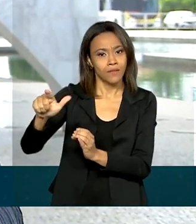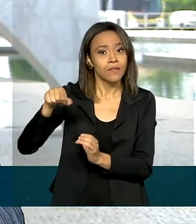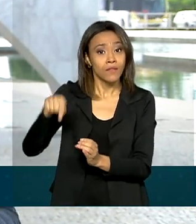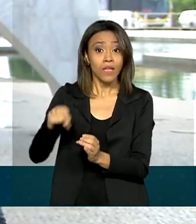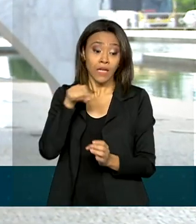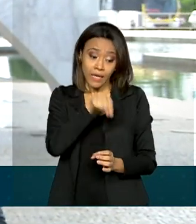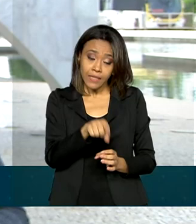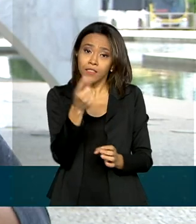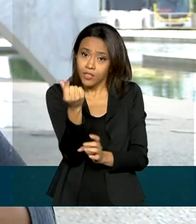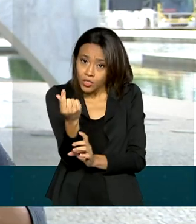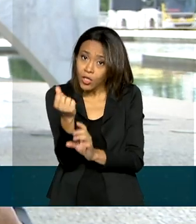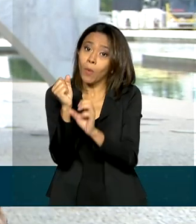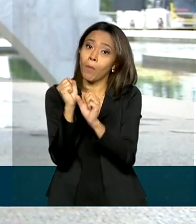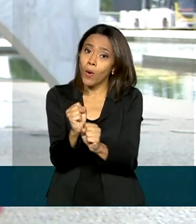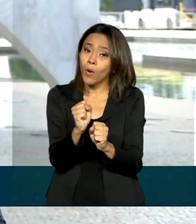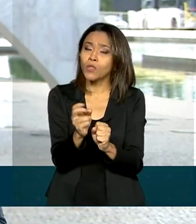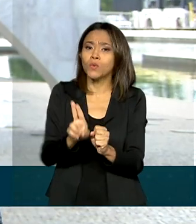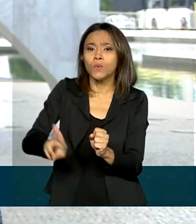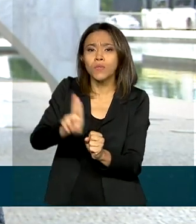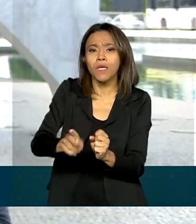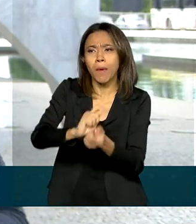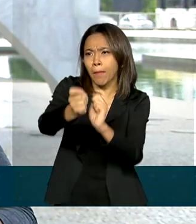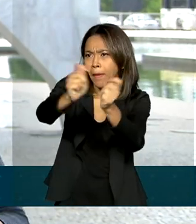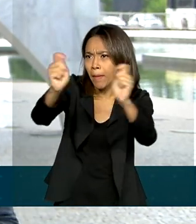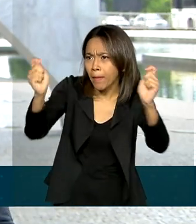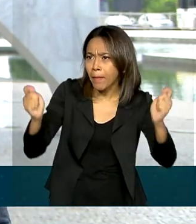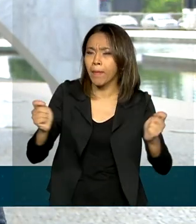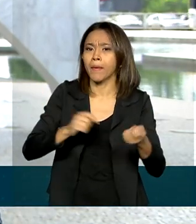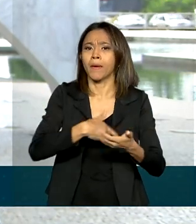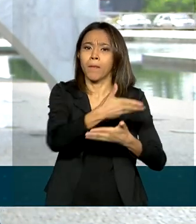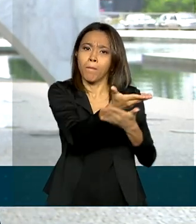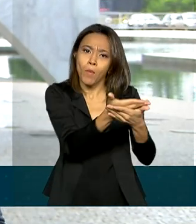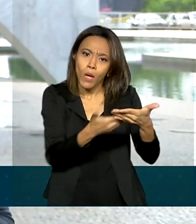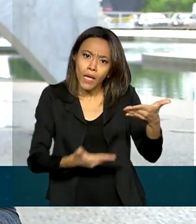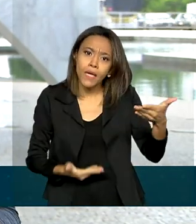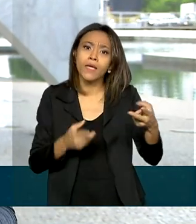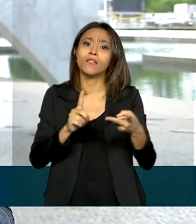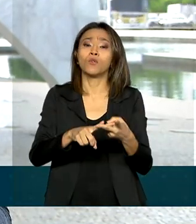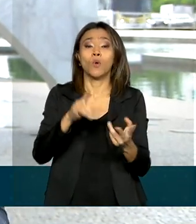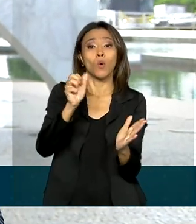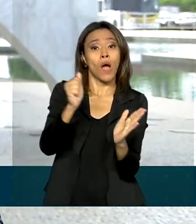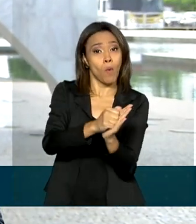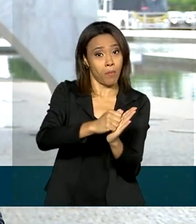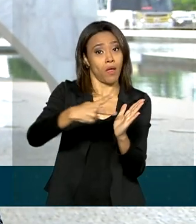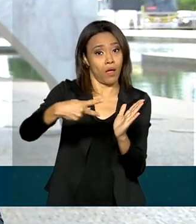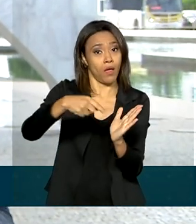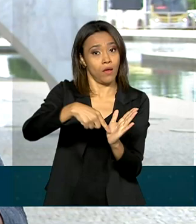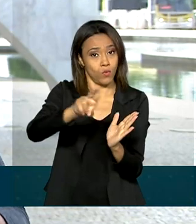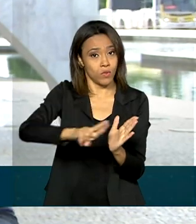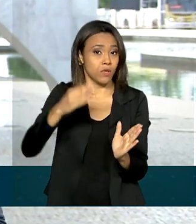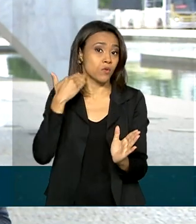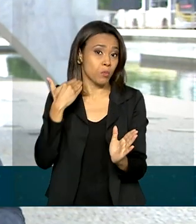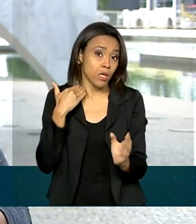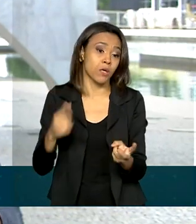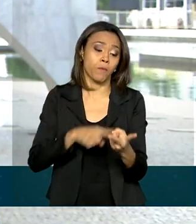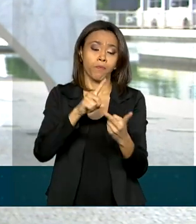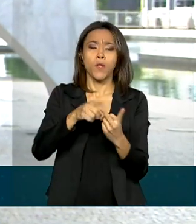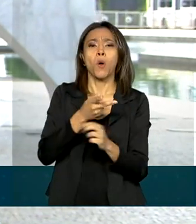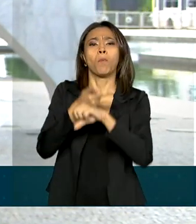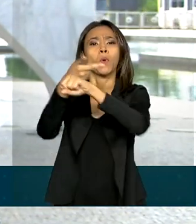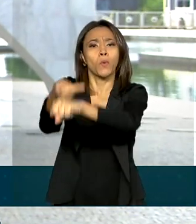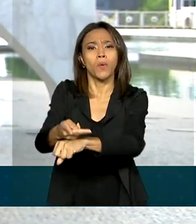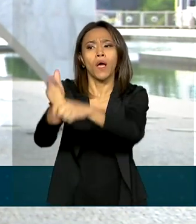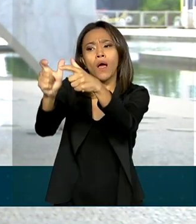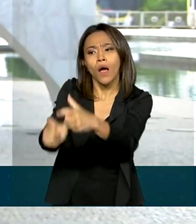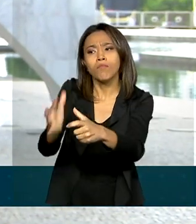ser usado inicialmente para pagar contas e boletos por meio do aplicativo Caixa Tem, também direto nas lotéricas ou